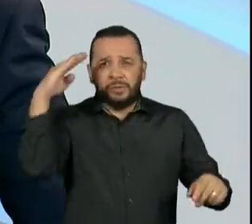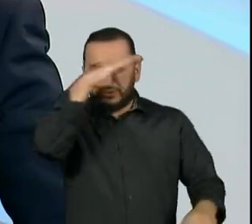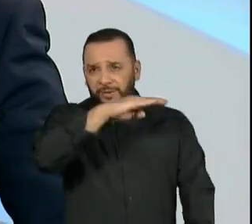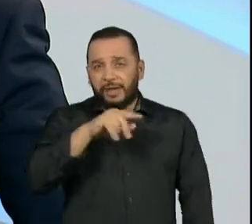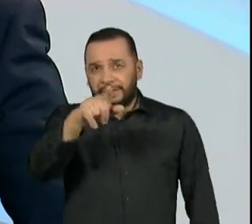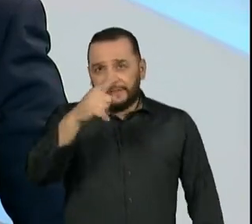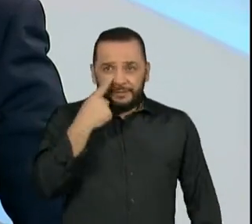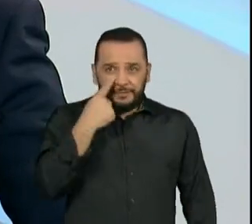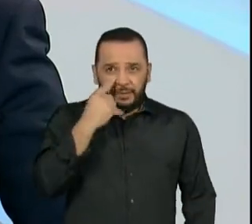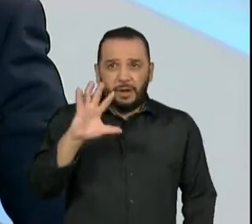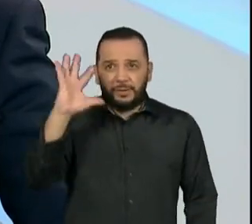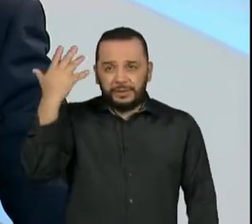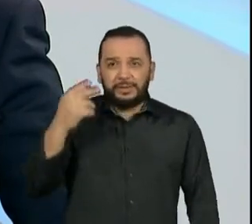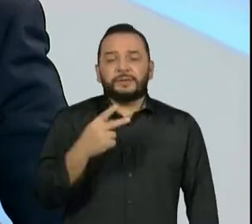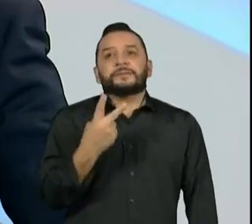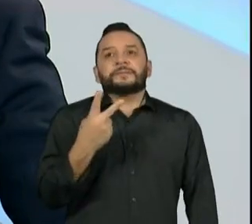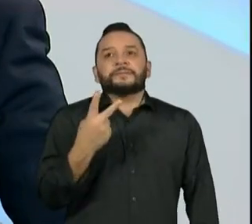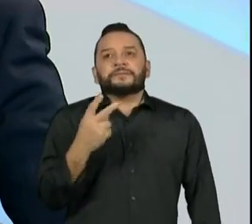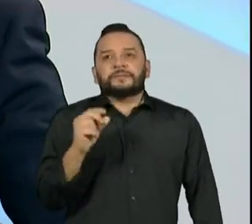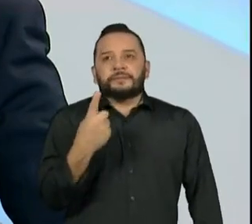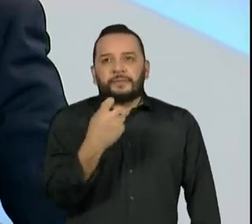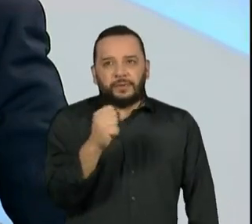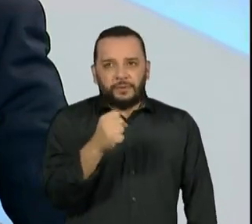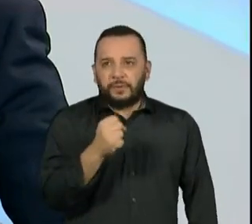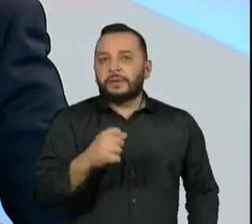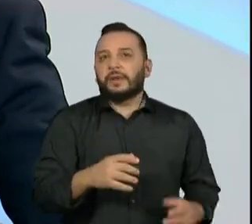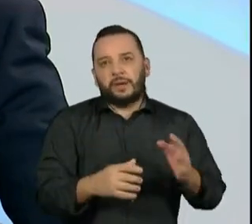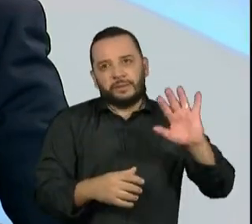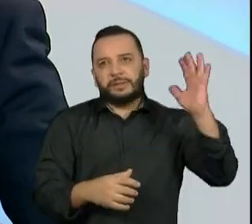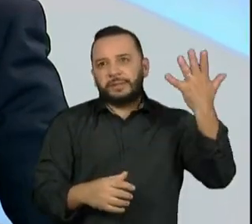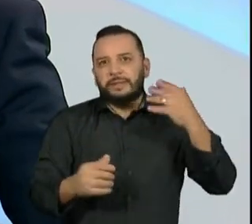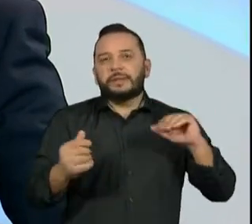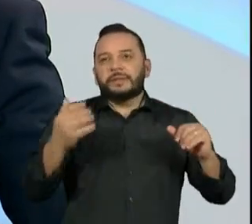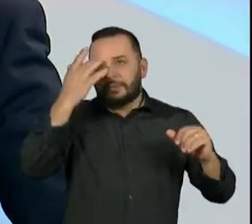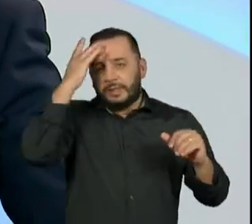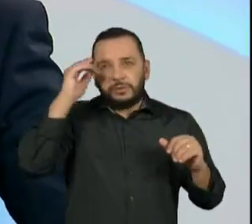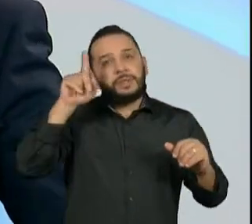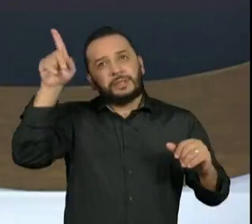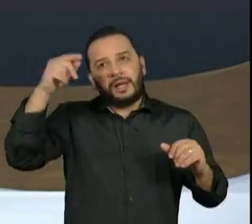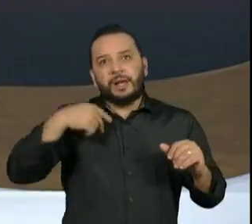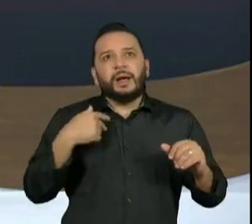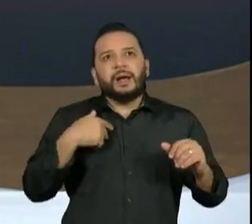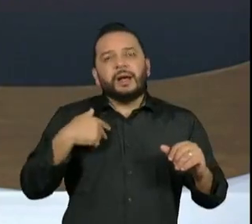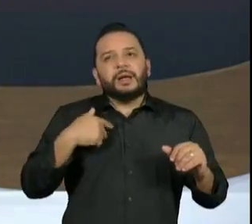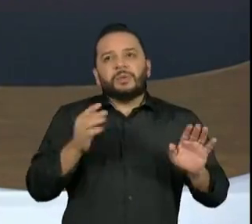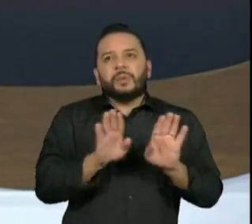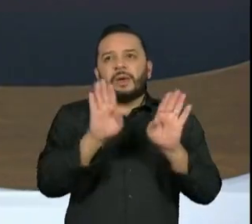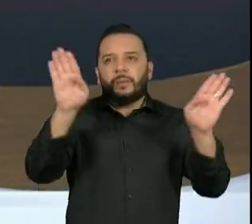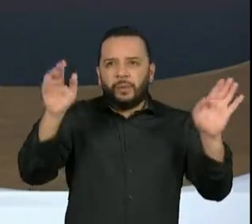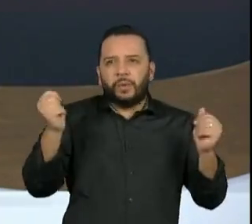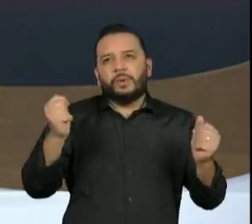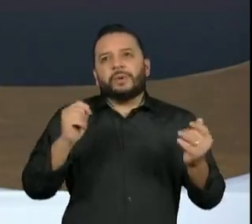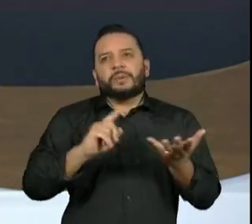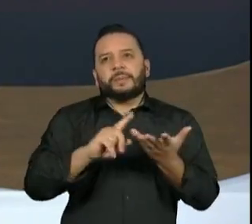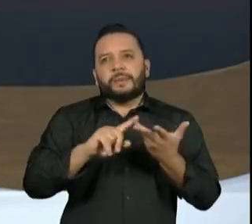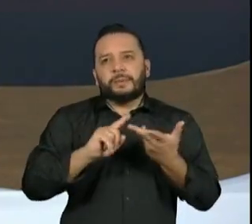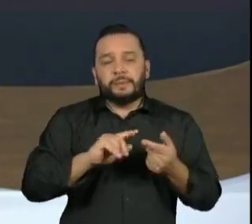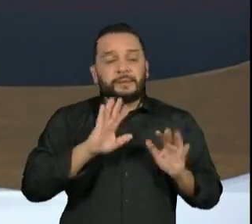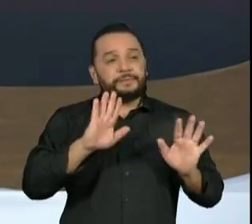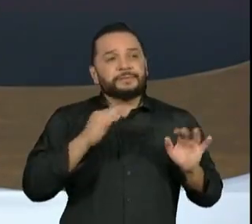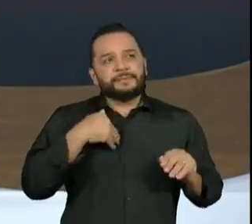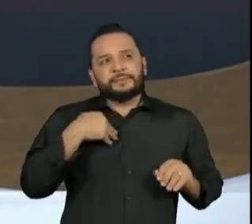daquilo que você viu em 2018, que você descrevia aqui antes da gente começar o programa, pessoas nos aeroportos e tal, ele parece que